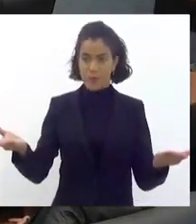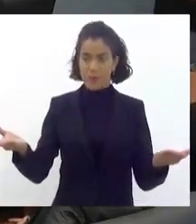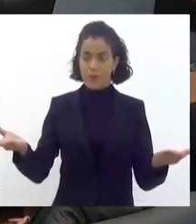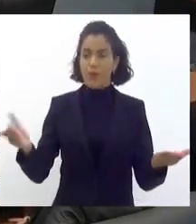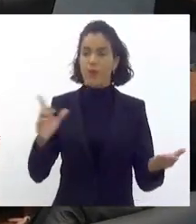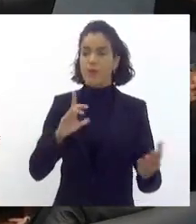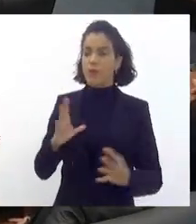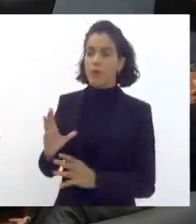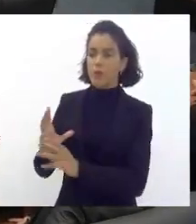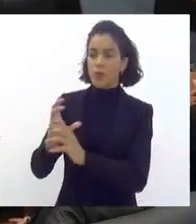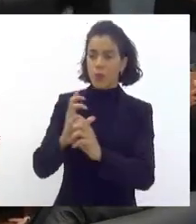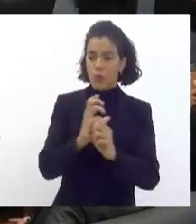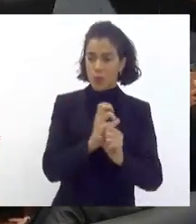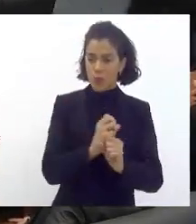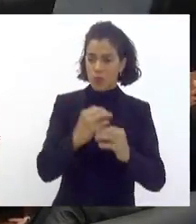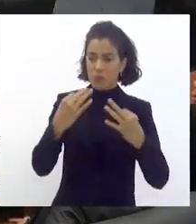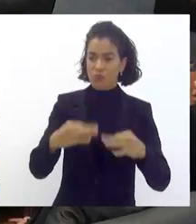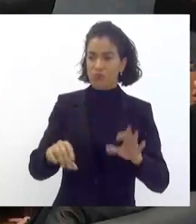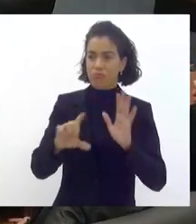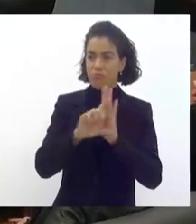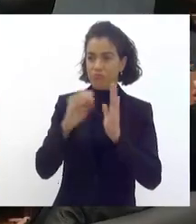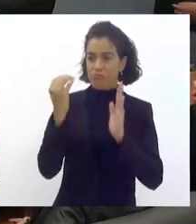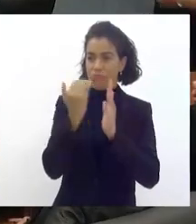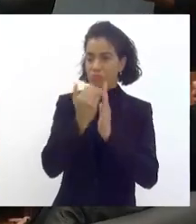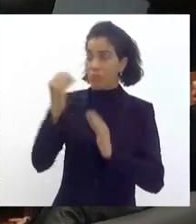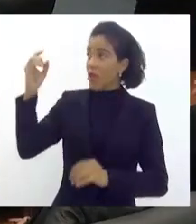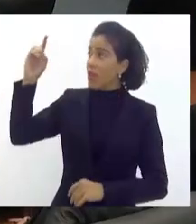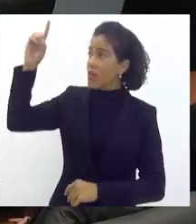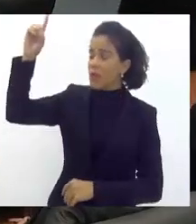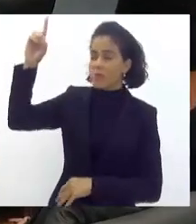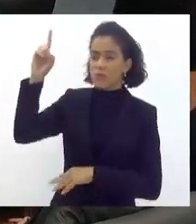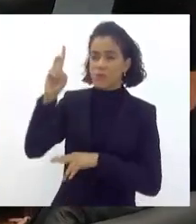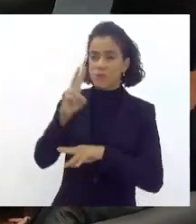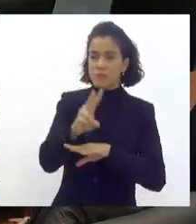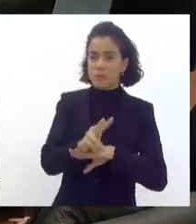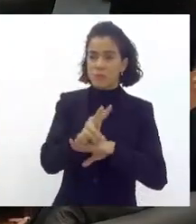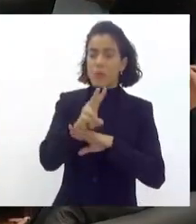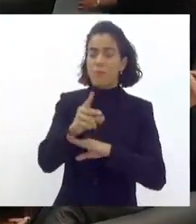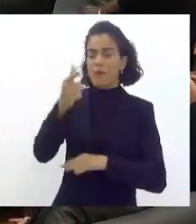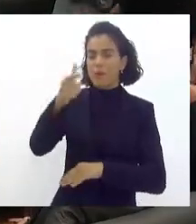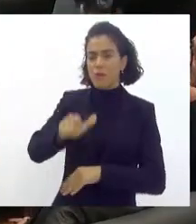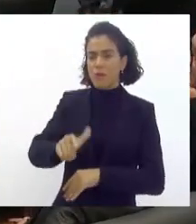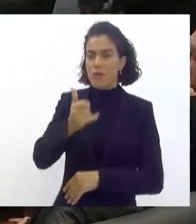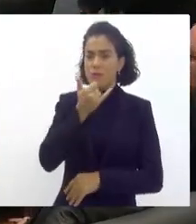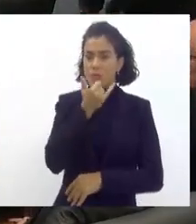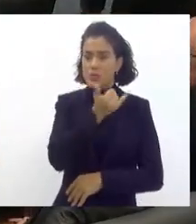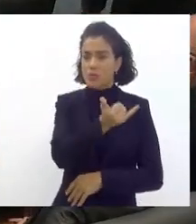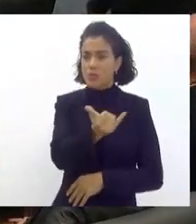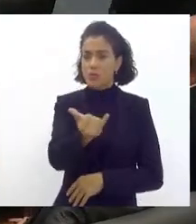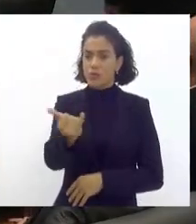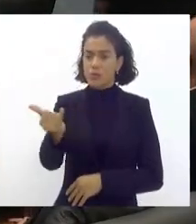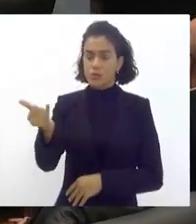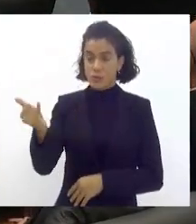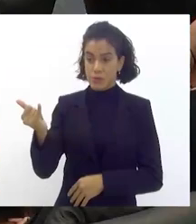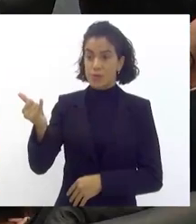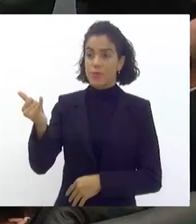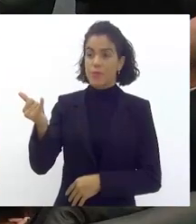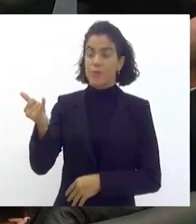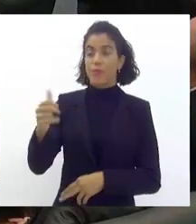Havendo número legal sobre a proteção de Deus, declaro abertos os trabalhos. Mais uma vez peço desculpa a todos por conta